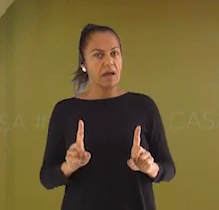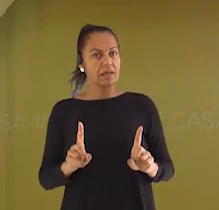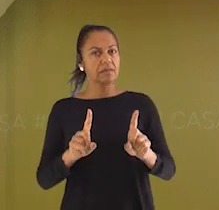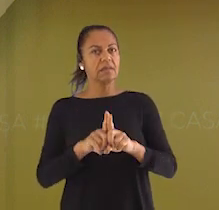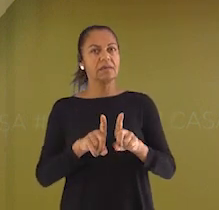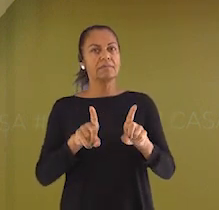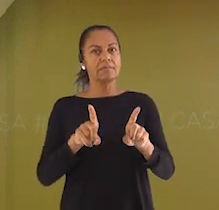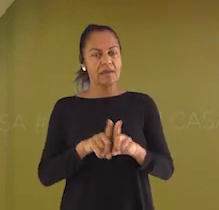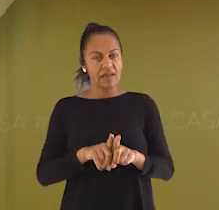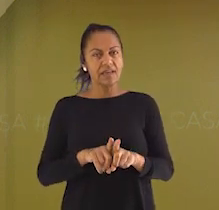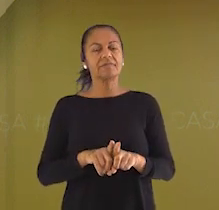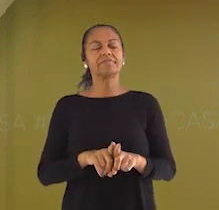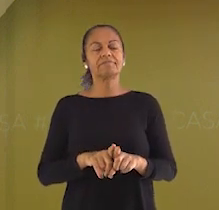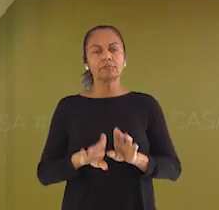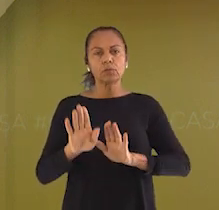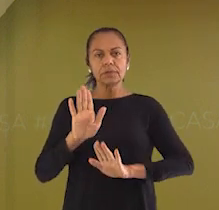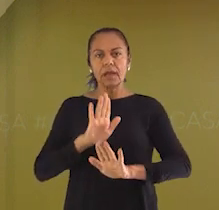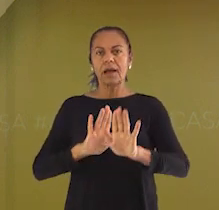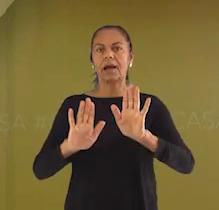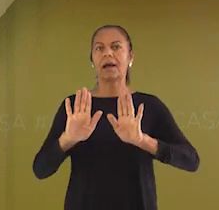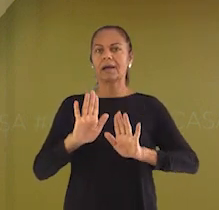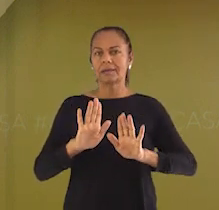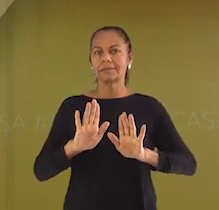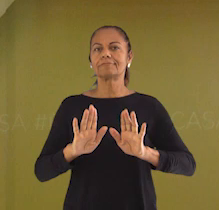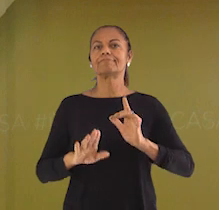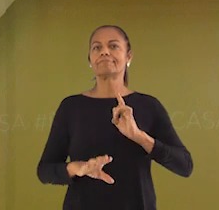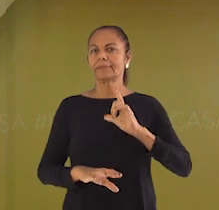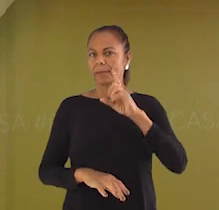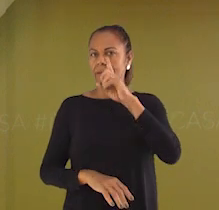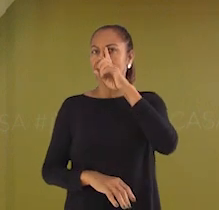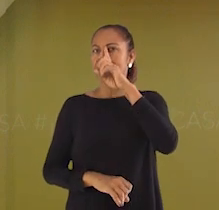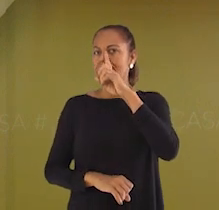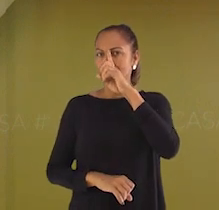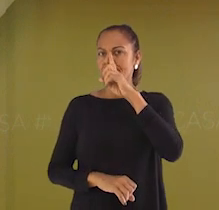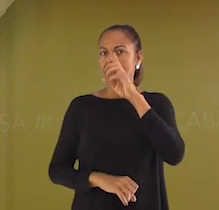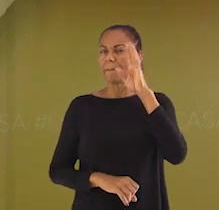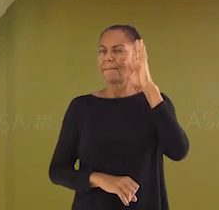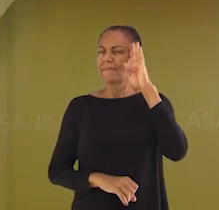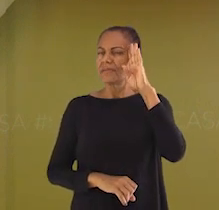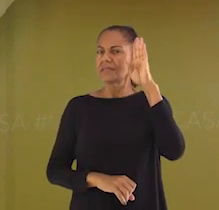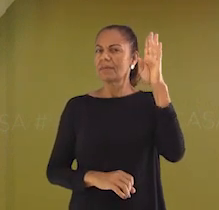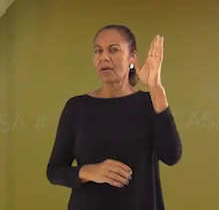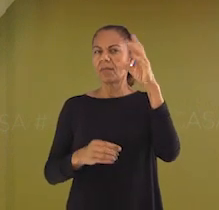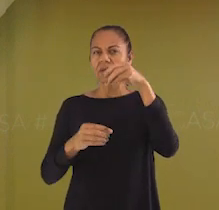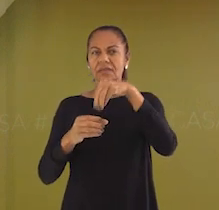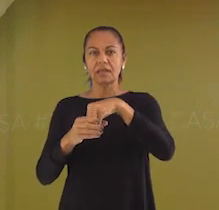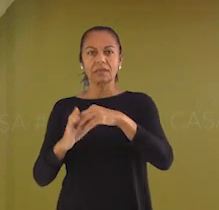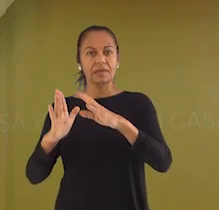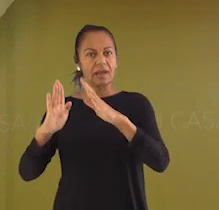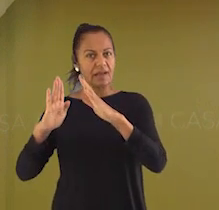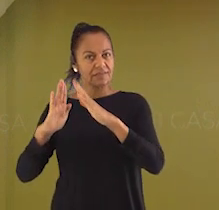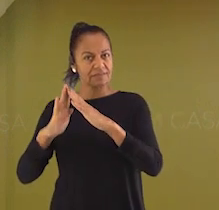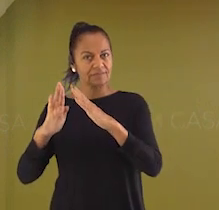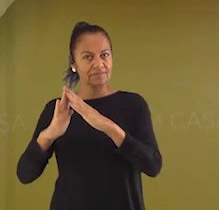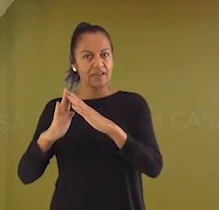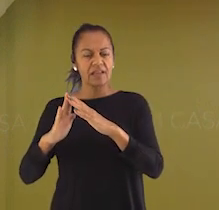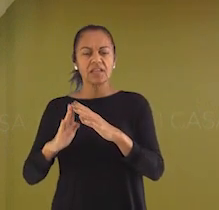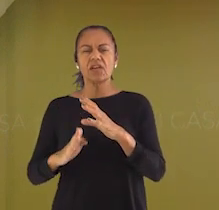ter muita atenção, principalmente dentro de nossas casas. Vamos conhecer um pouco desses perigos?